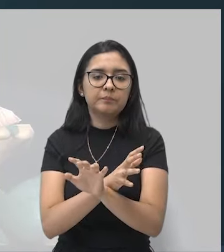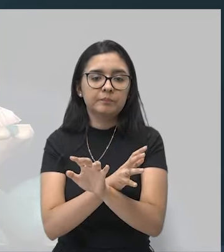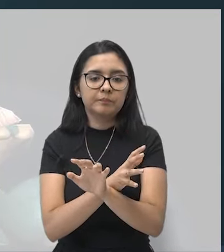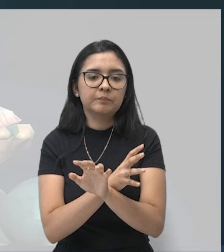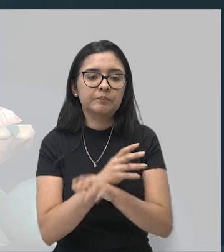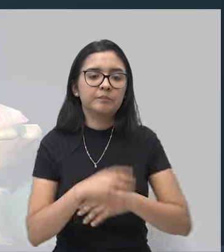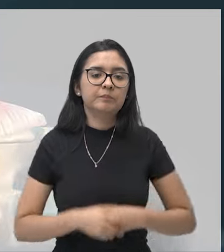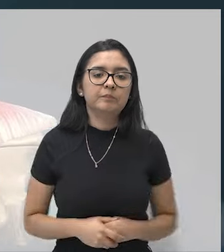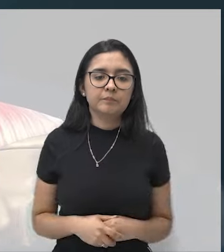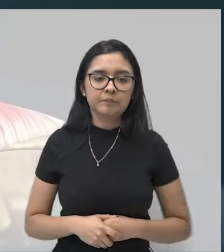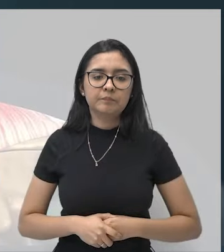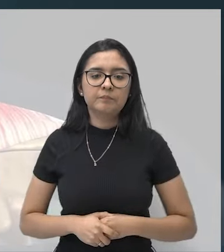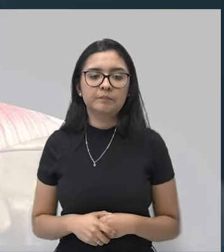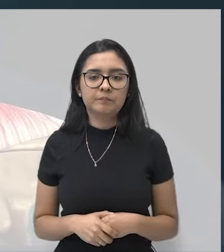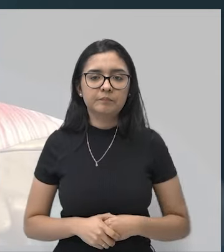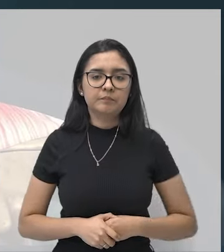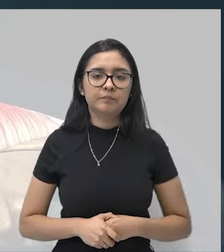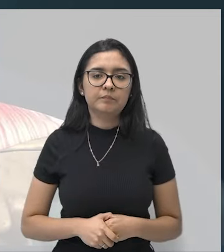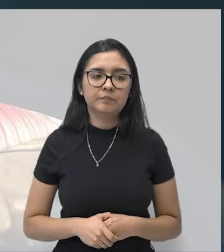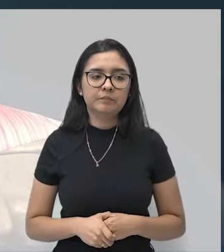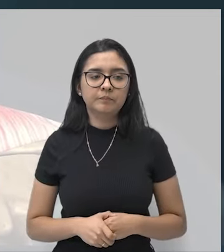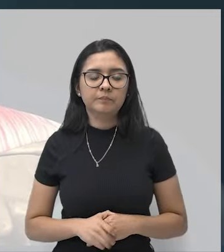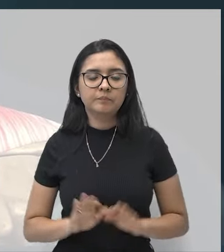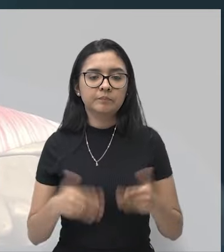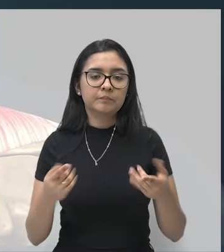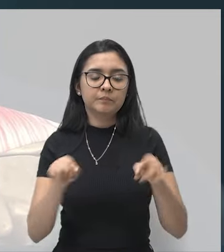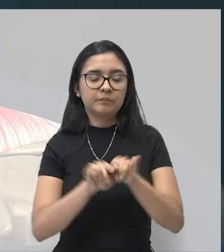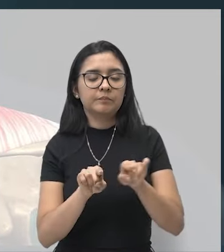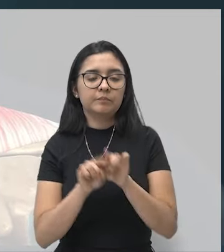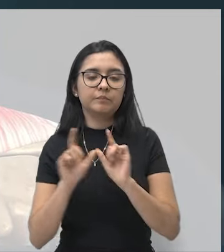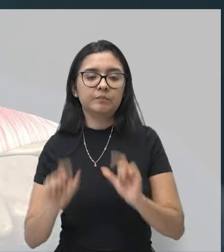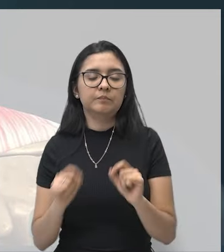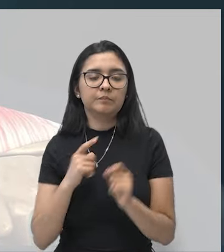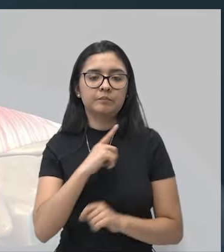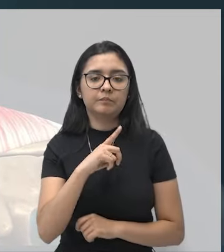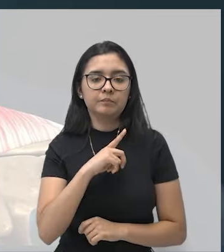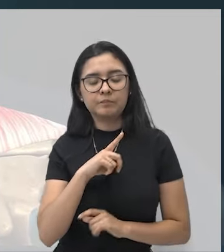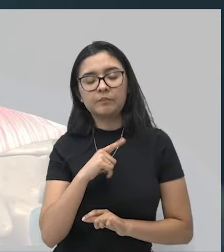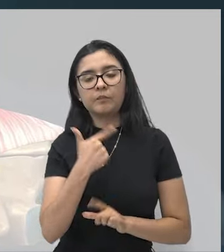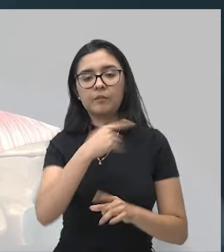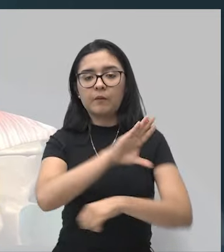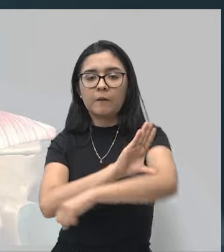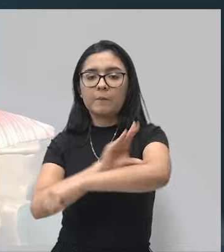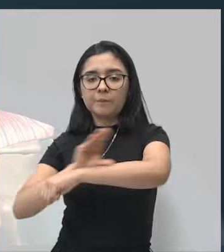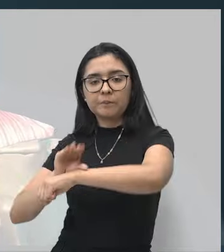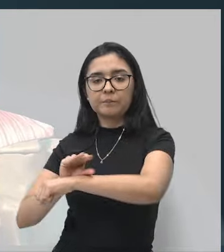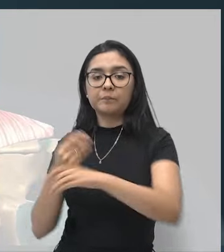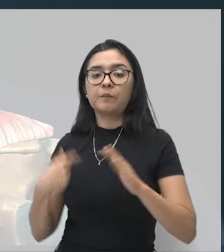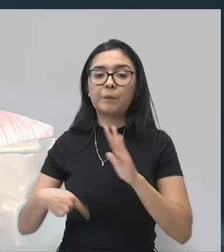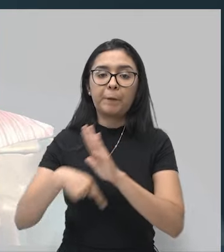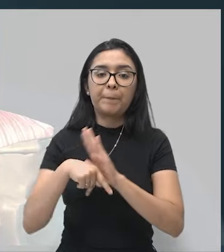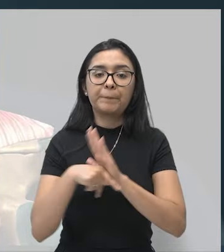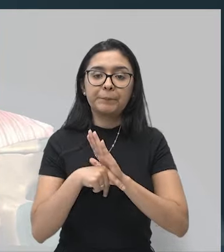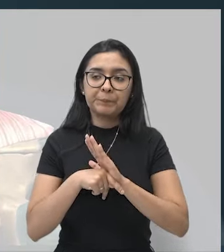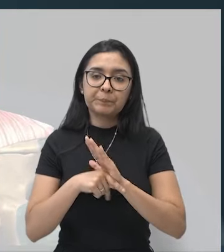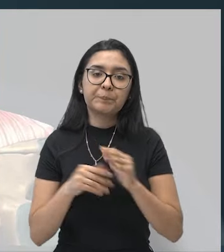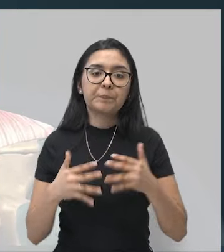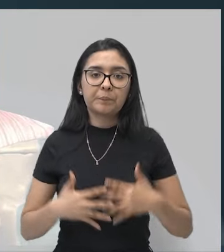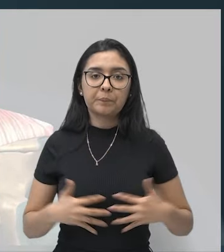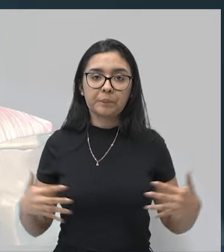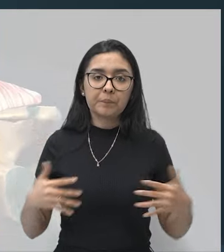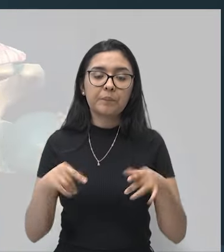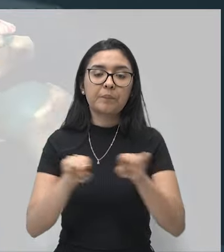é o externo cleidomastóide. Aqui nós temos os músculos do nosso tronco,